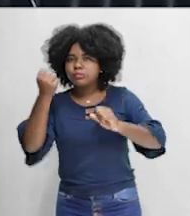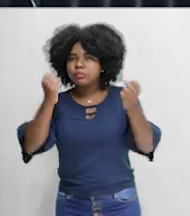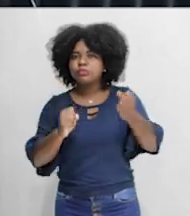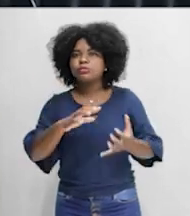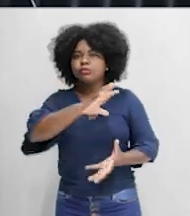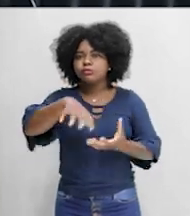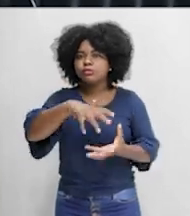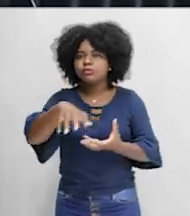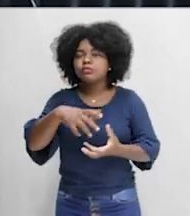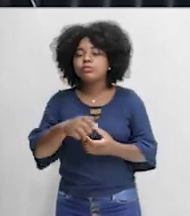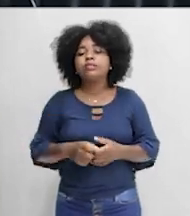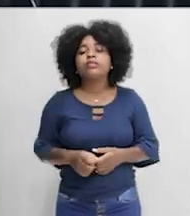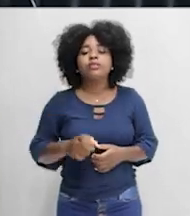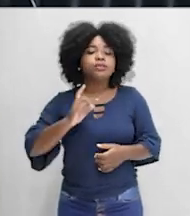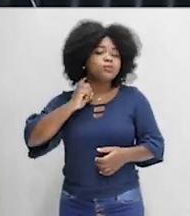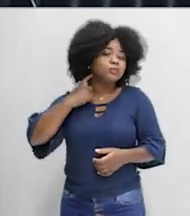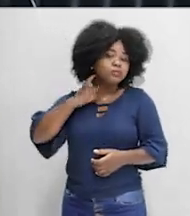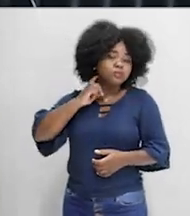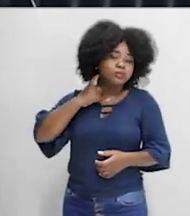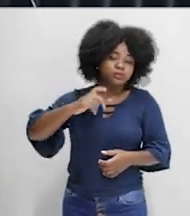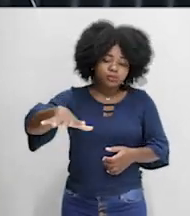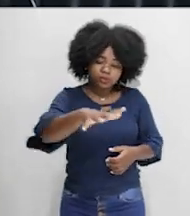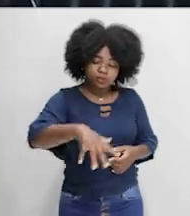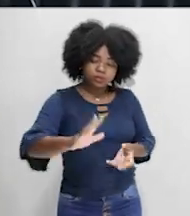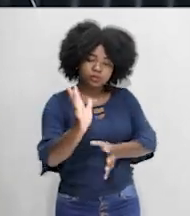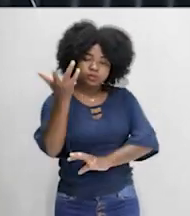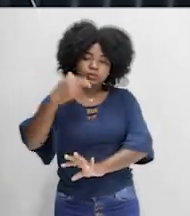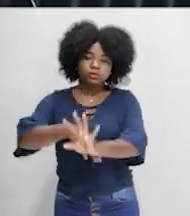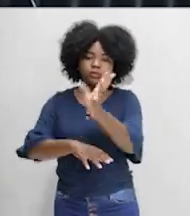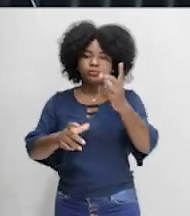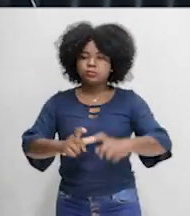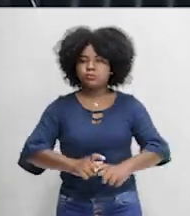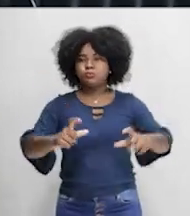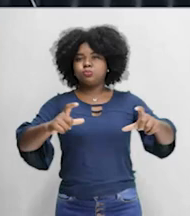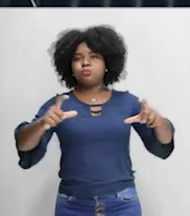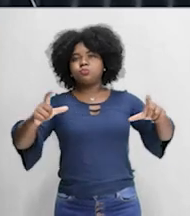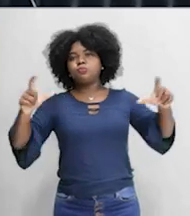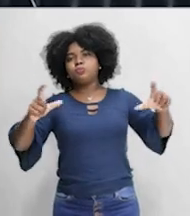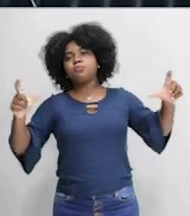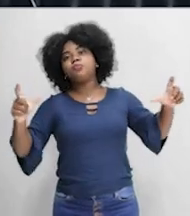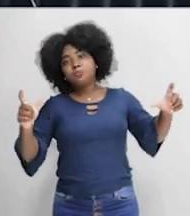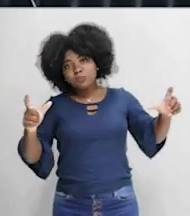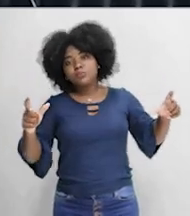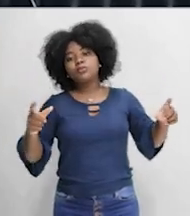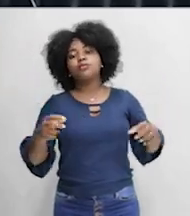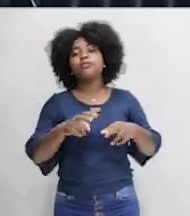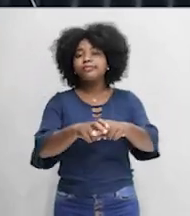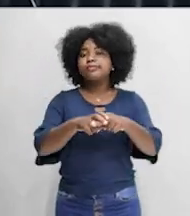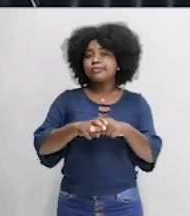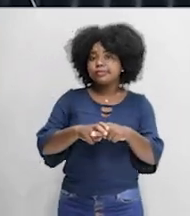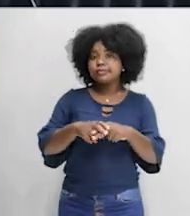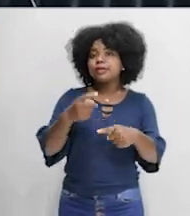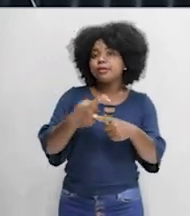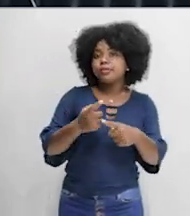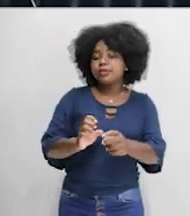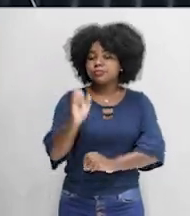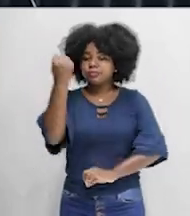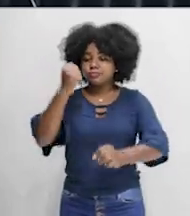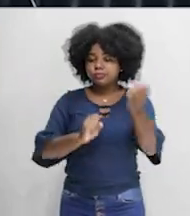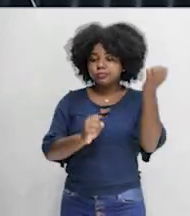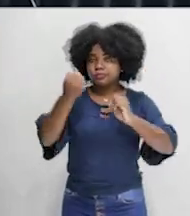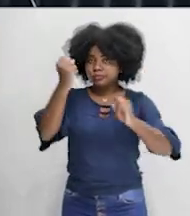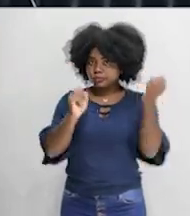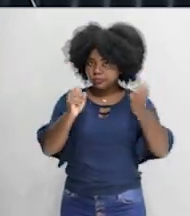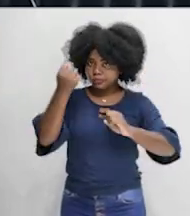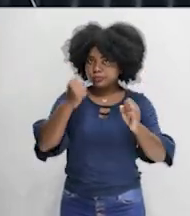Brasil, ela vai aumentar em grande escala a partir da nossa industrialização e, consequentemente, urbanização, né? A gente já falou, uma